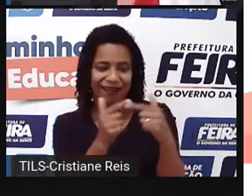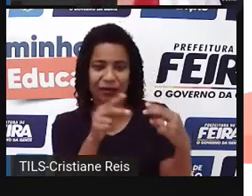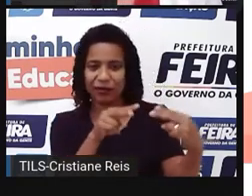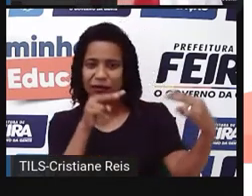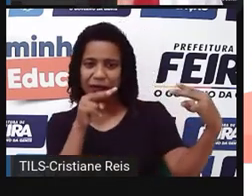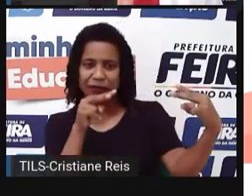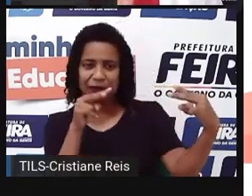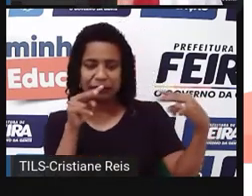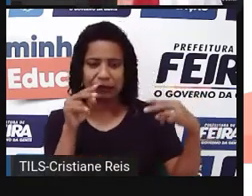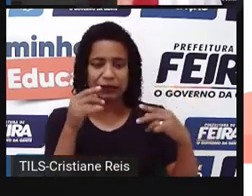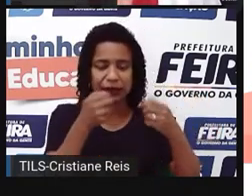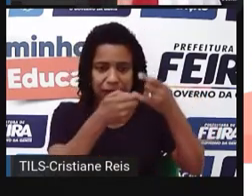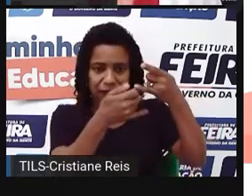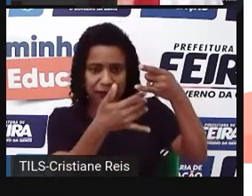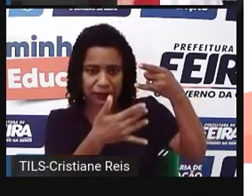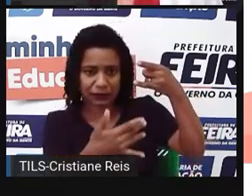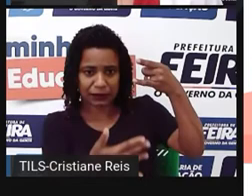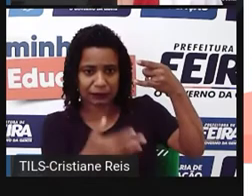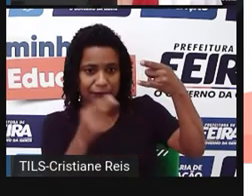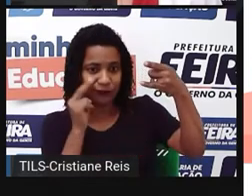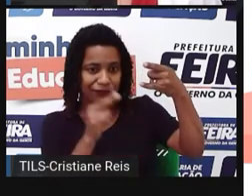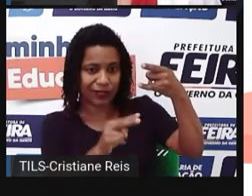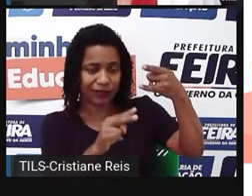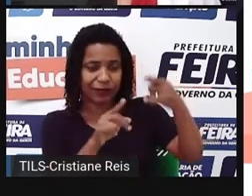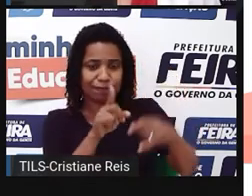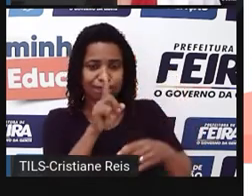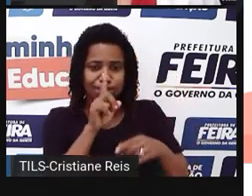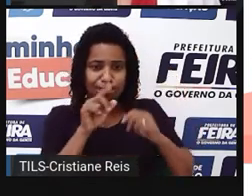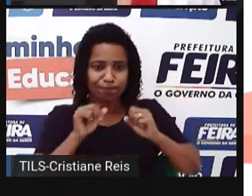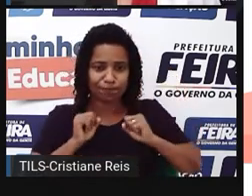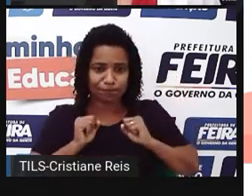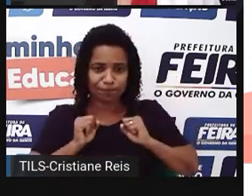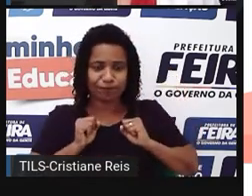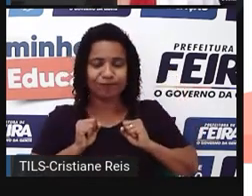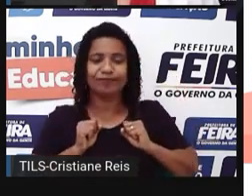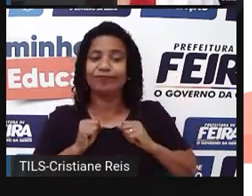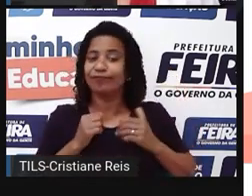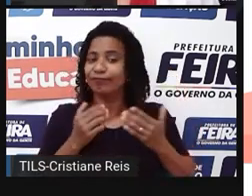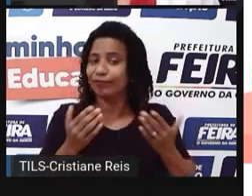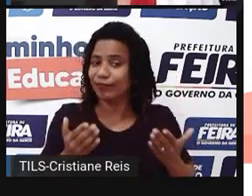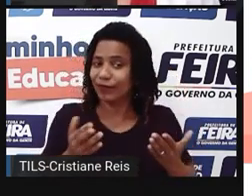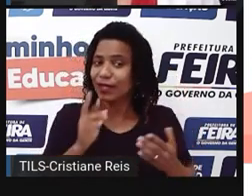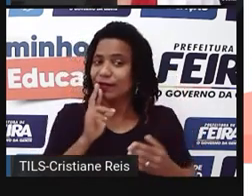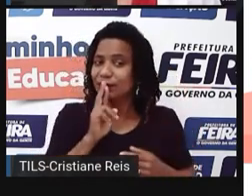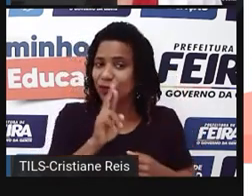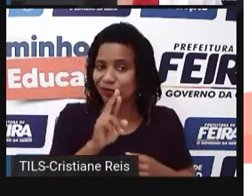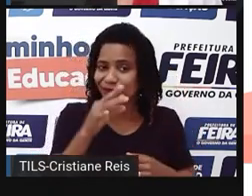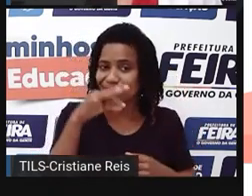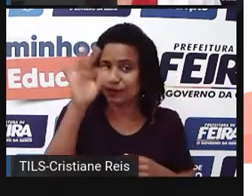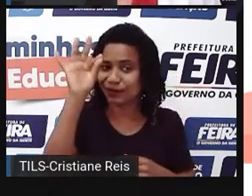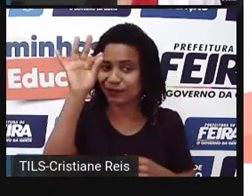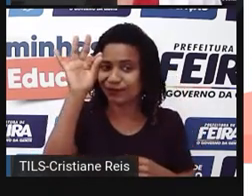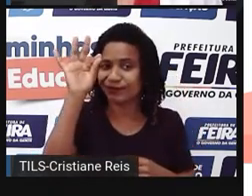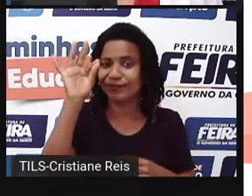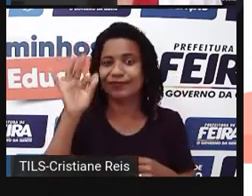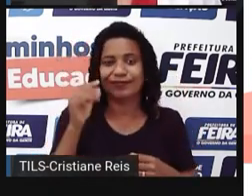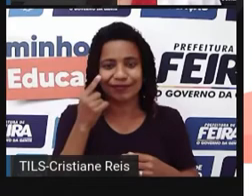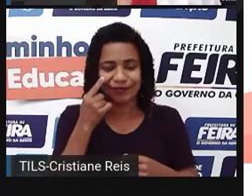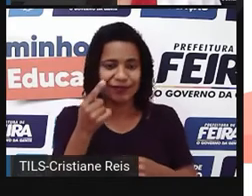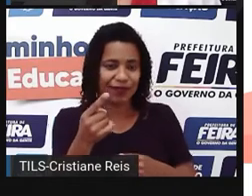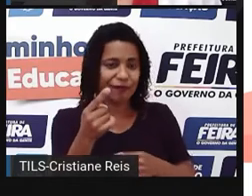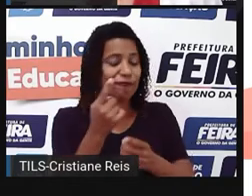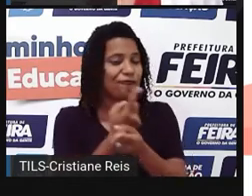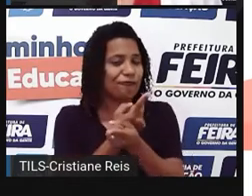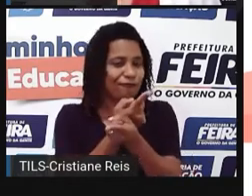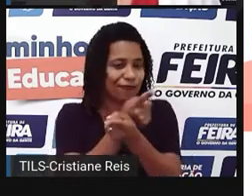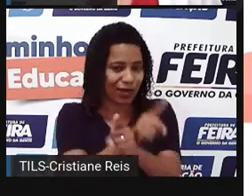fato. Peço words, que são as senhas e flowers, flores. Então, a resposta correta é scans, fraudes.